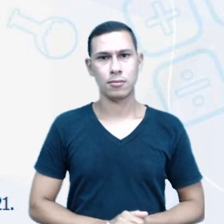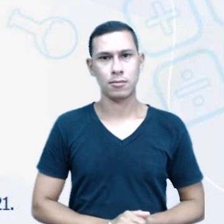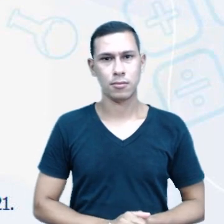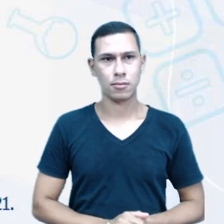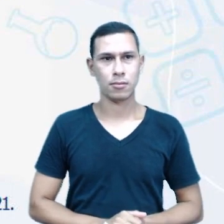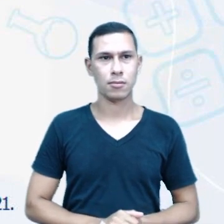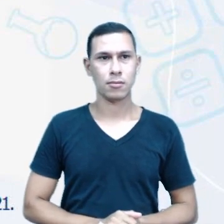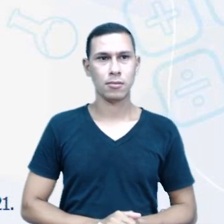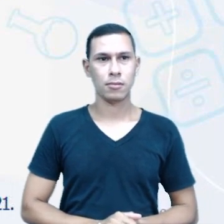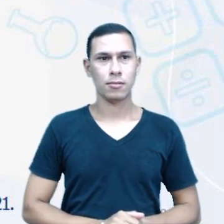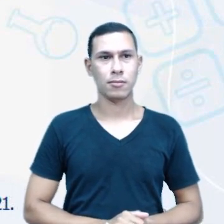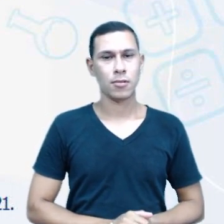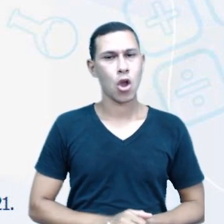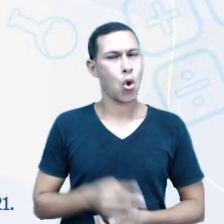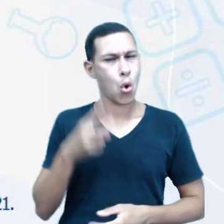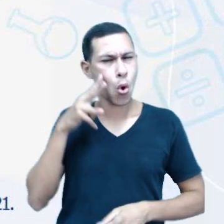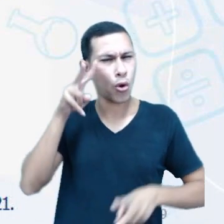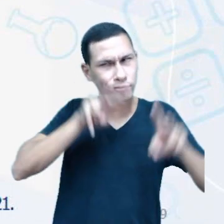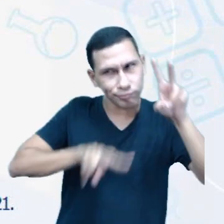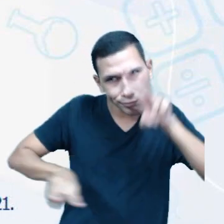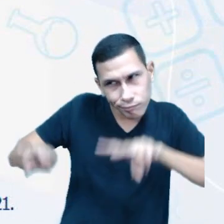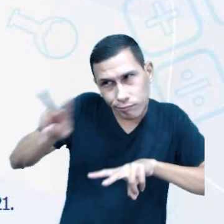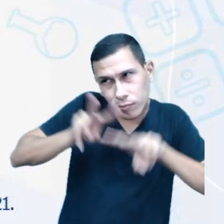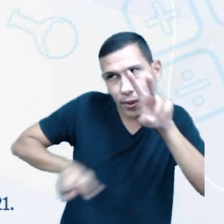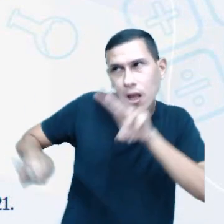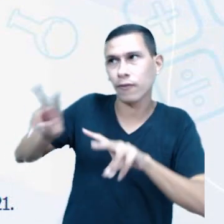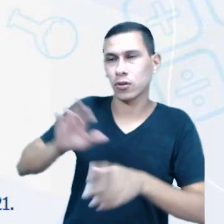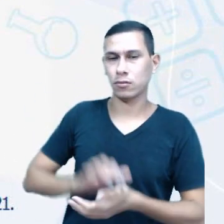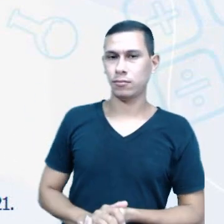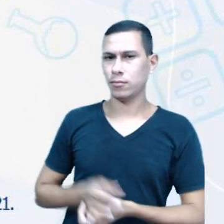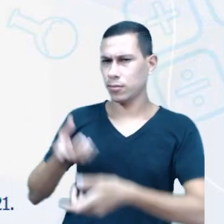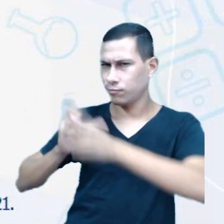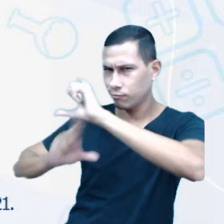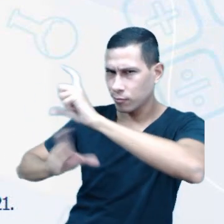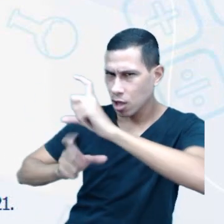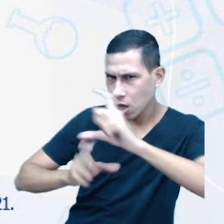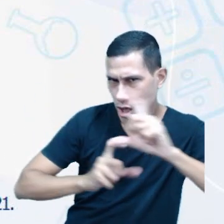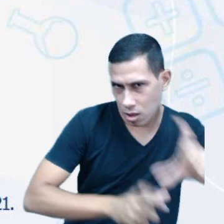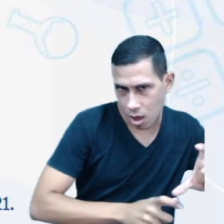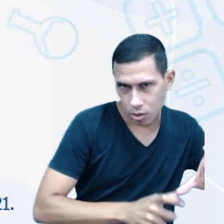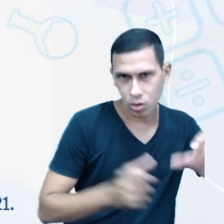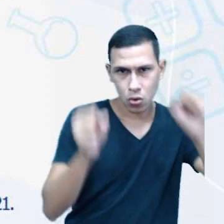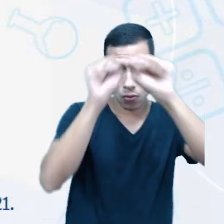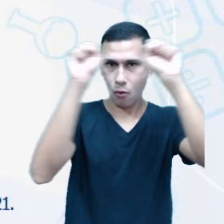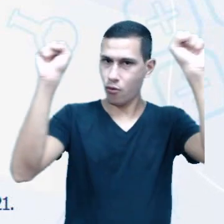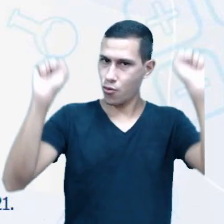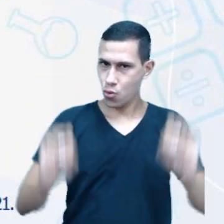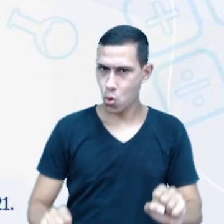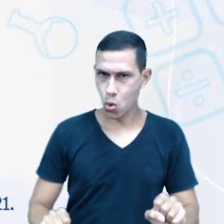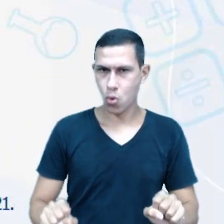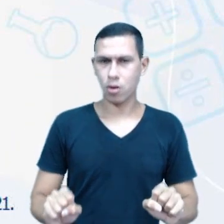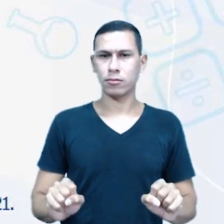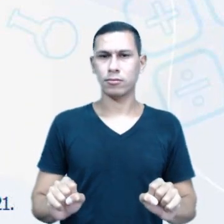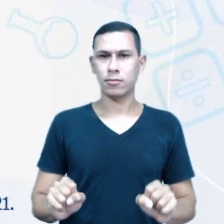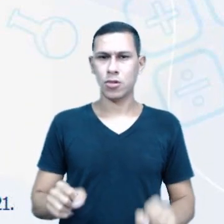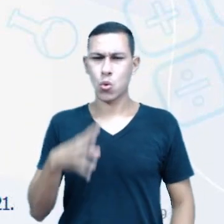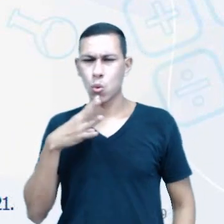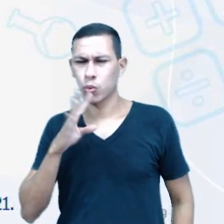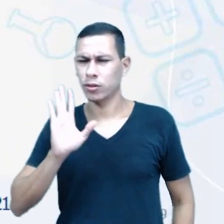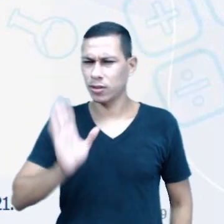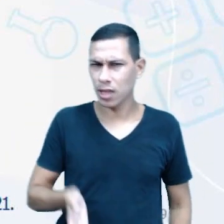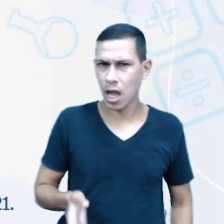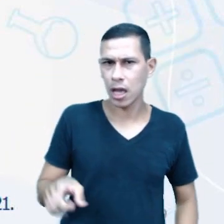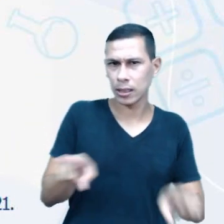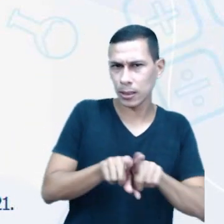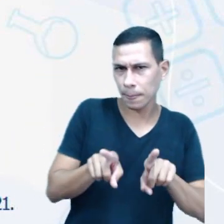mesma lâmina do slide, observem. Nós temos uma charge com a sua estrutura já conhecida e nós temos uma